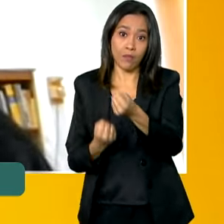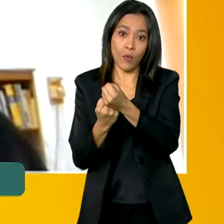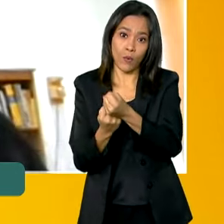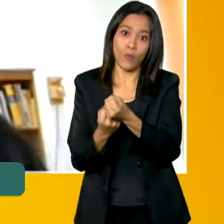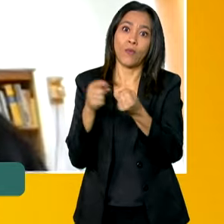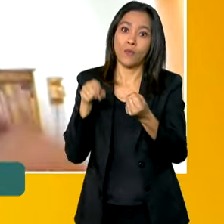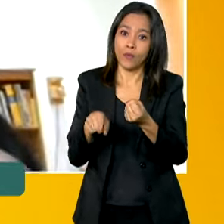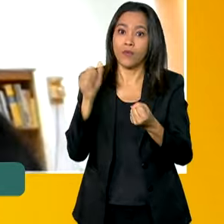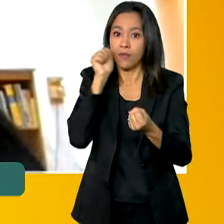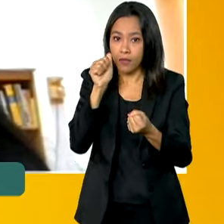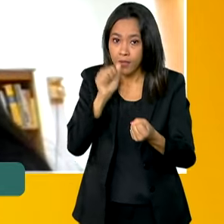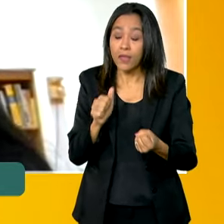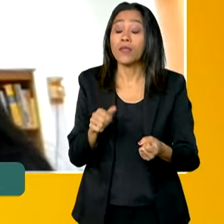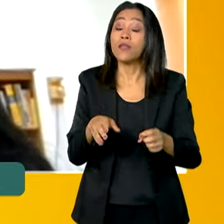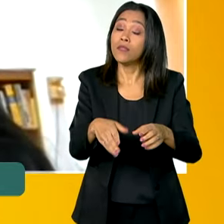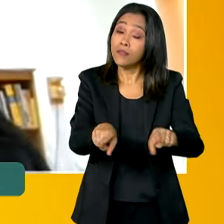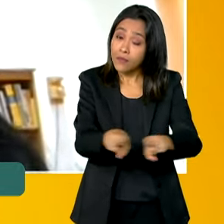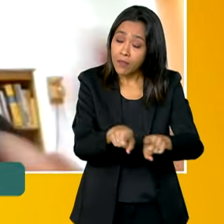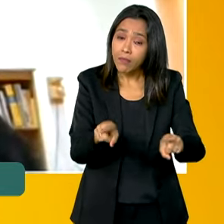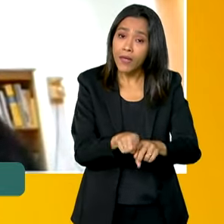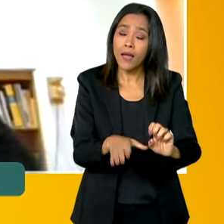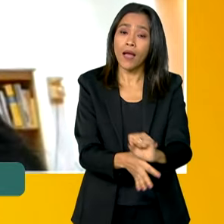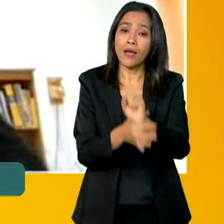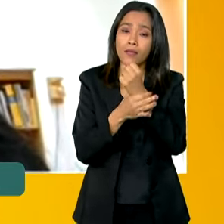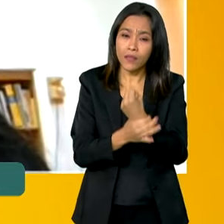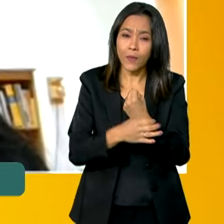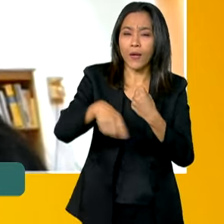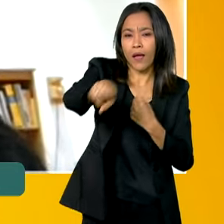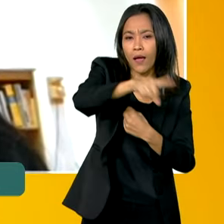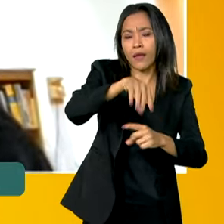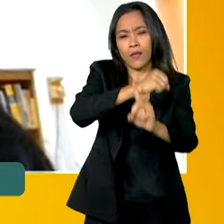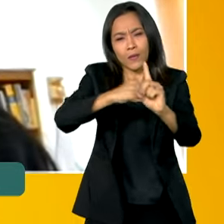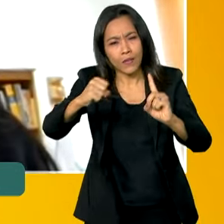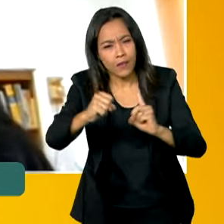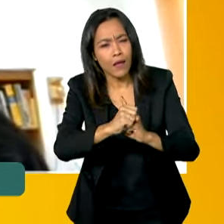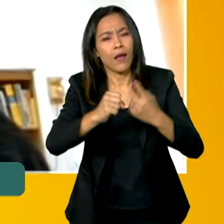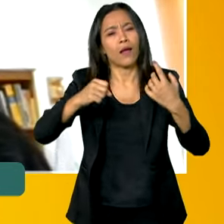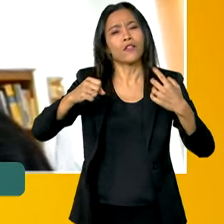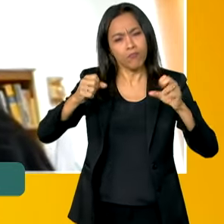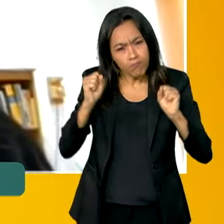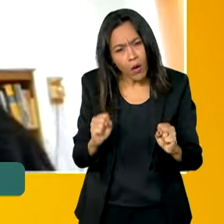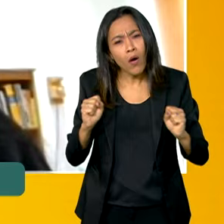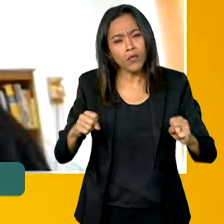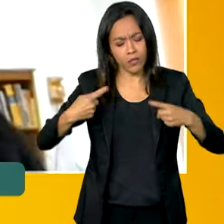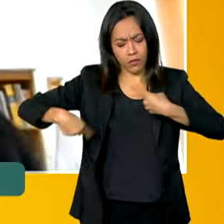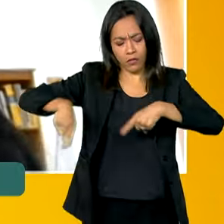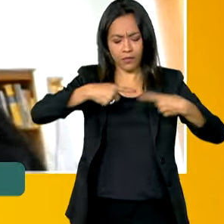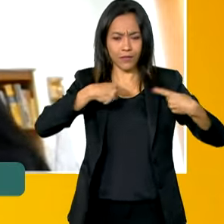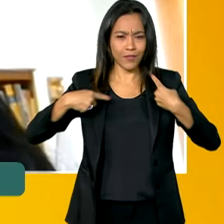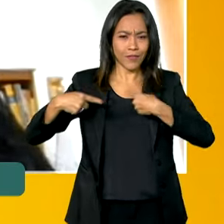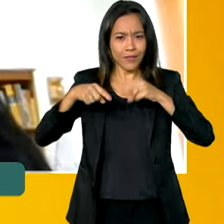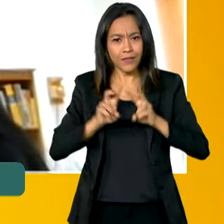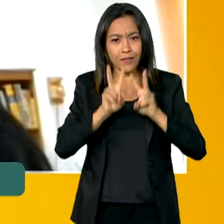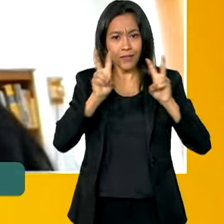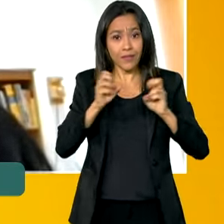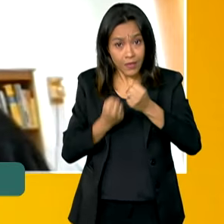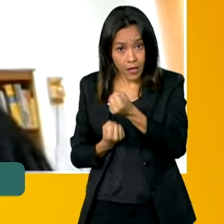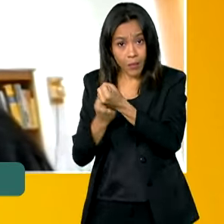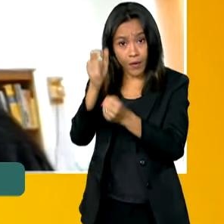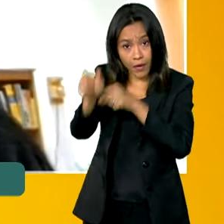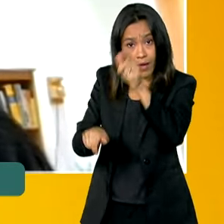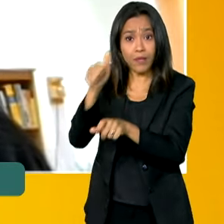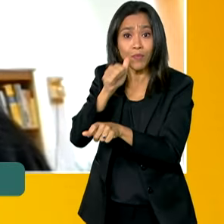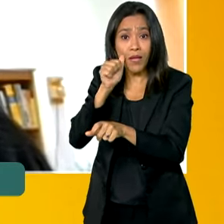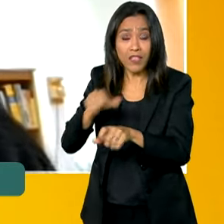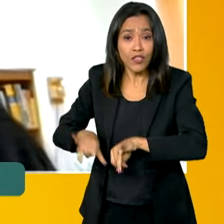garantir que a população possa debater o tema e possa se conscientizar e também apoiar as mulheres que estão em